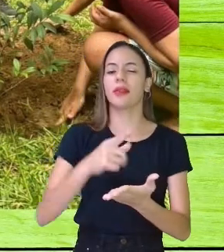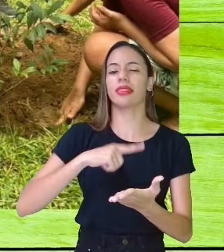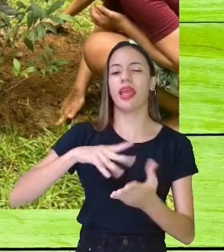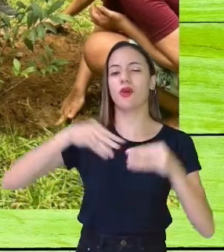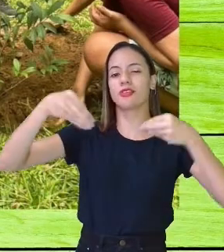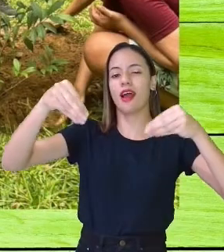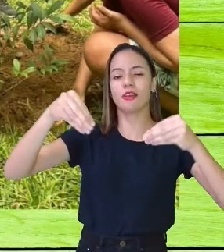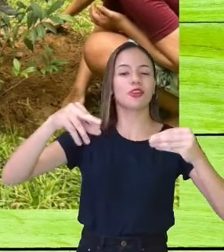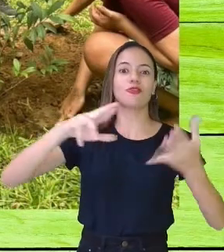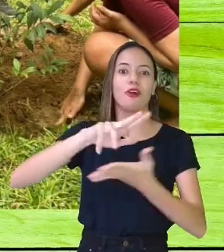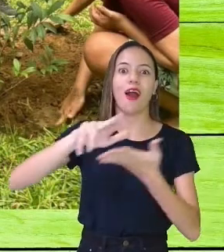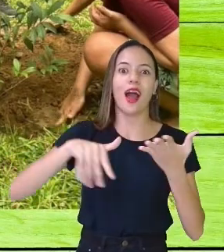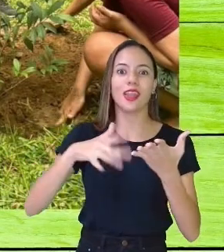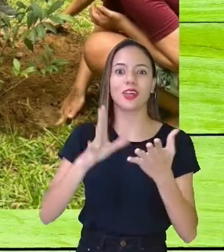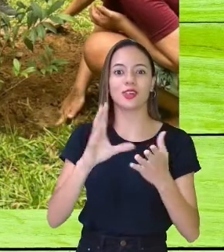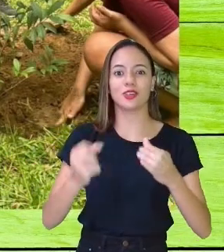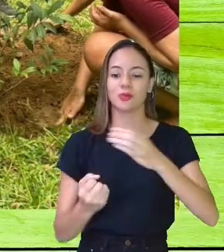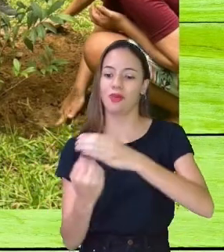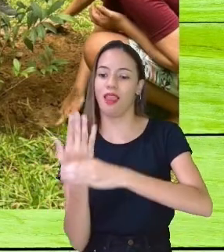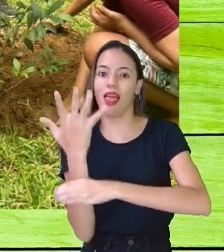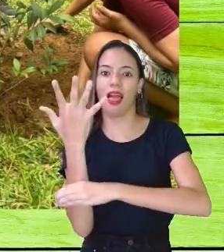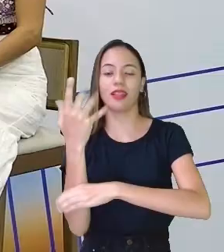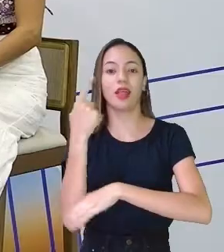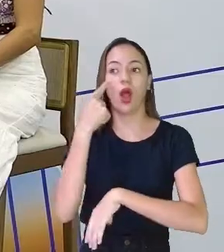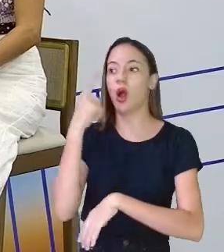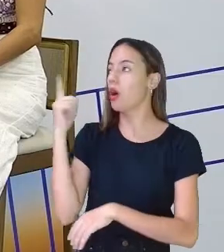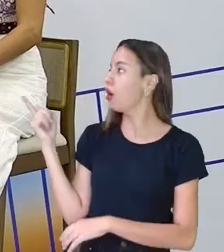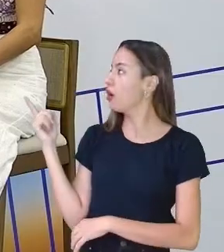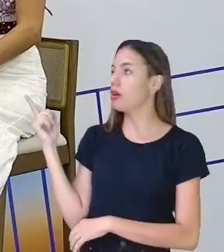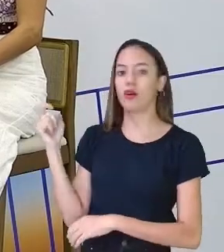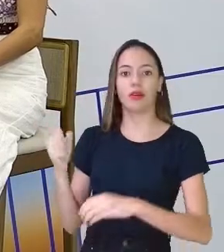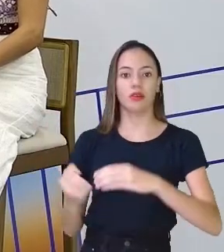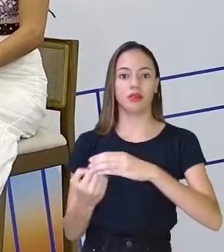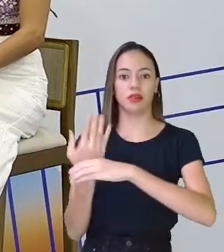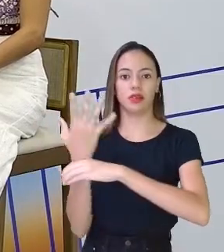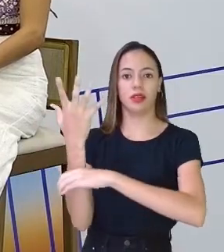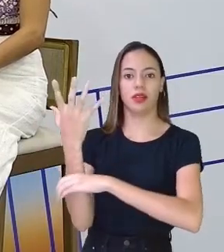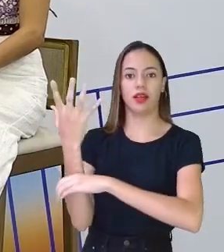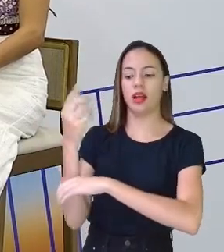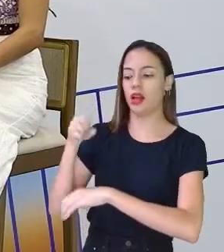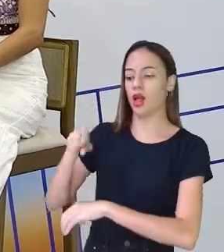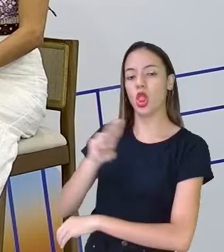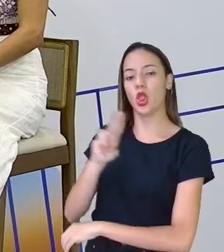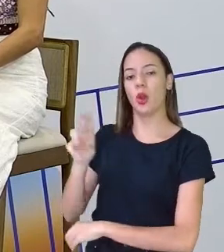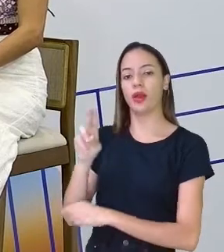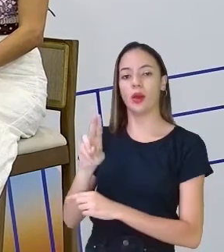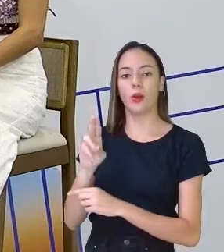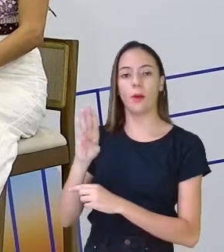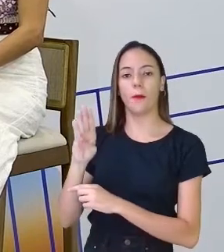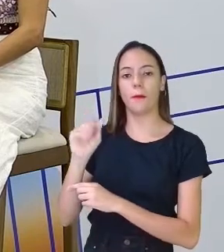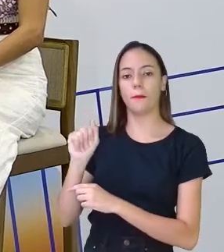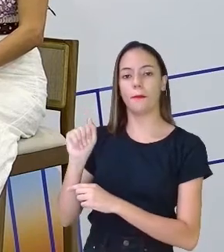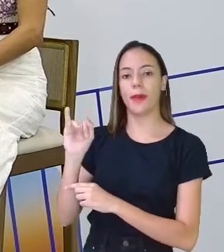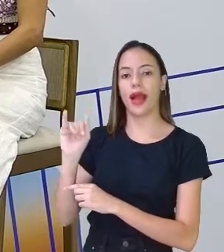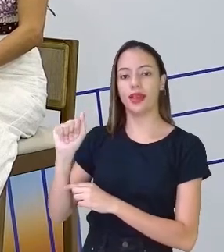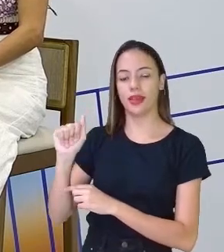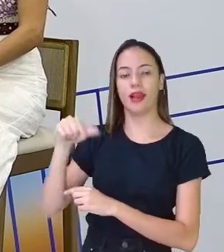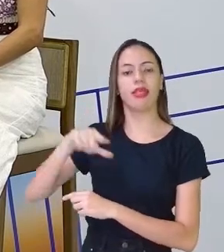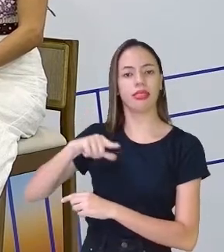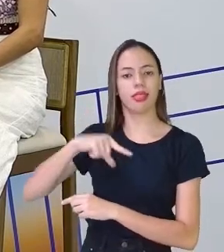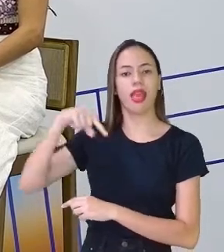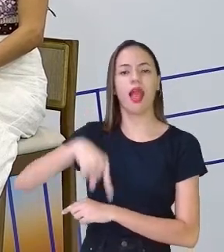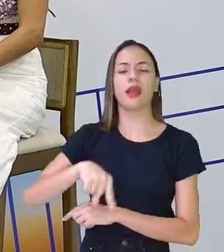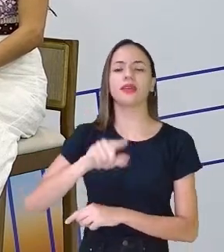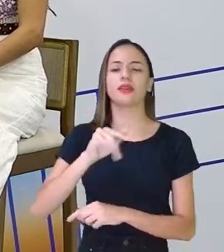é, professor? Isso, isso aqui mesmo, que a gente está mostrando, é um pé de ubaia, certo? Que legal. baia existe aqui em Recife, a